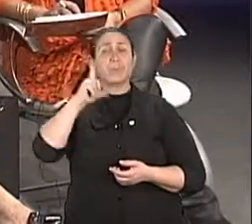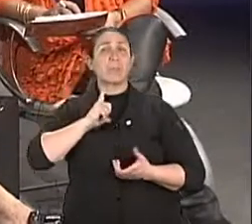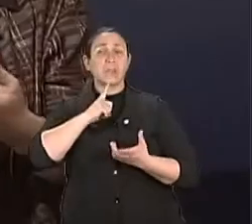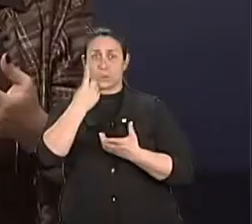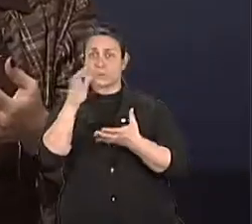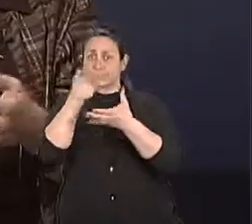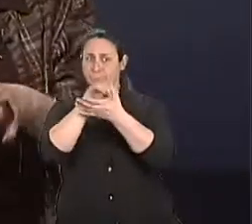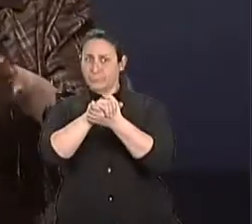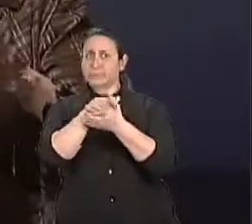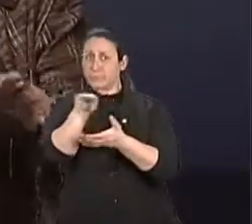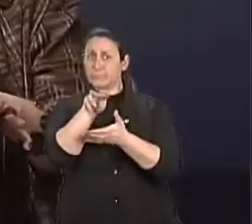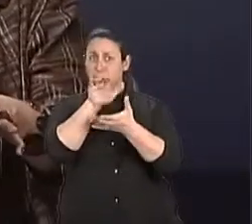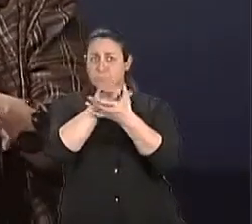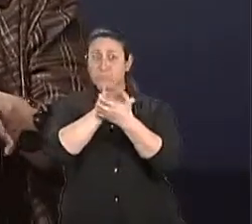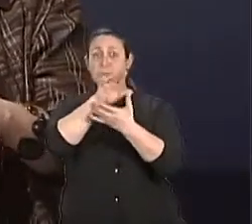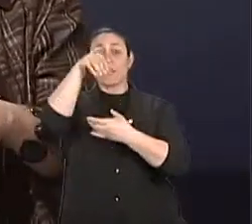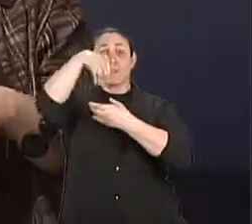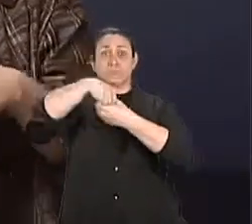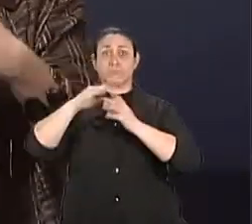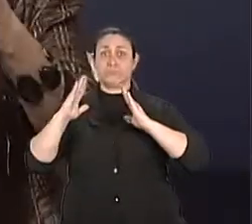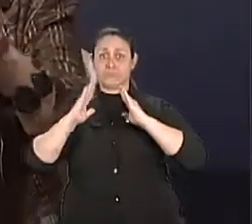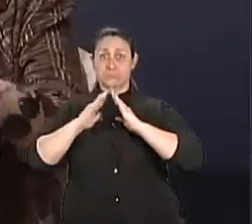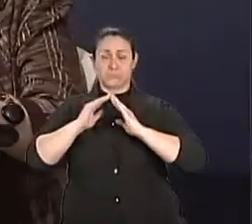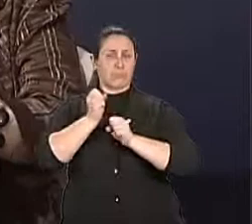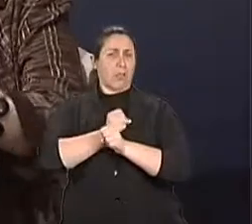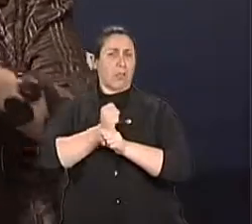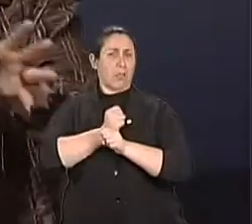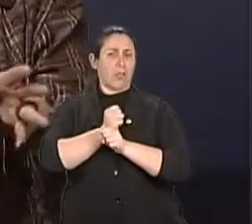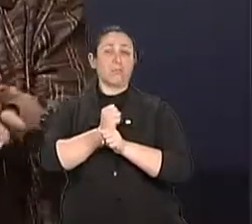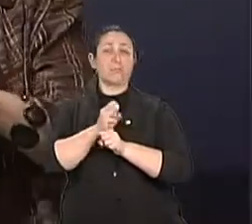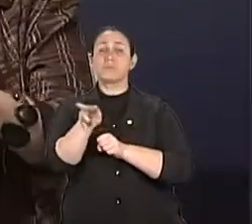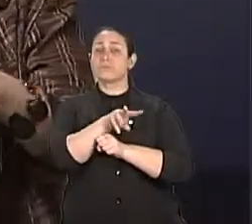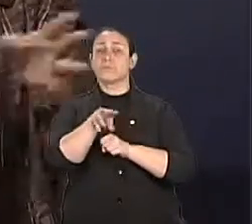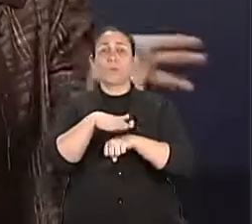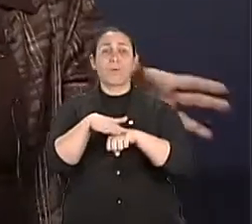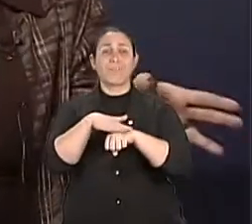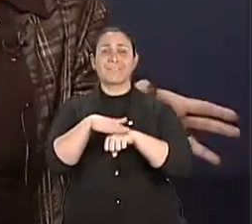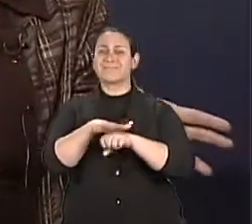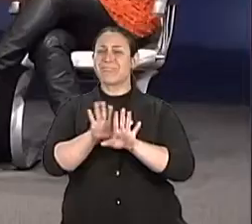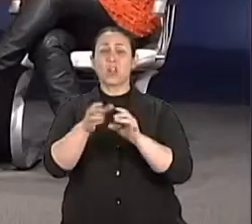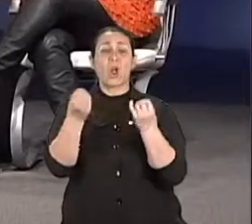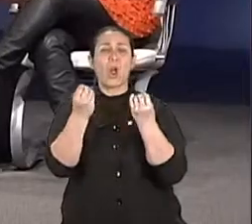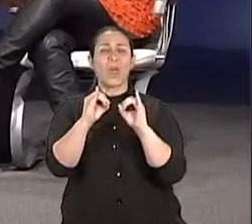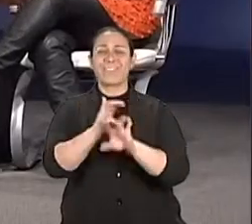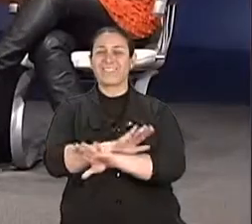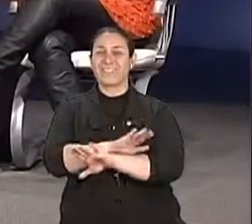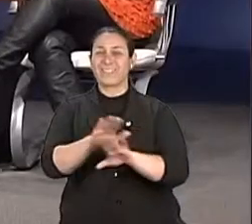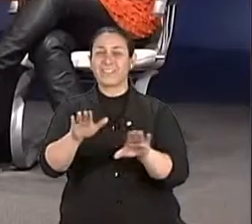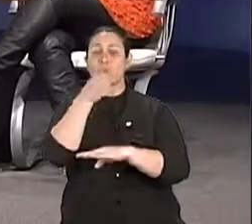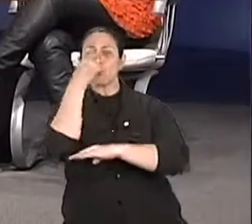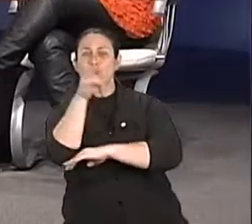já não se fala, vive no mesmo lugar, um entra, beijo, nem pensar. Não, nem bom dia, nem ter logo.